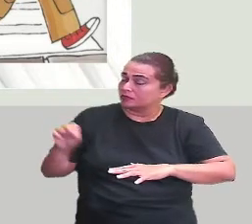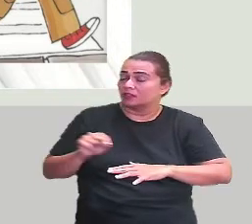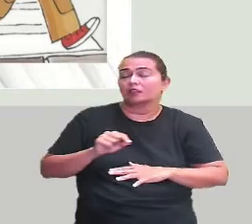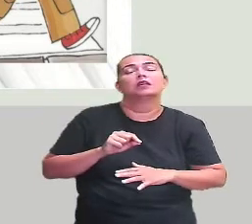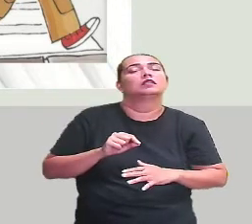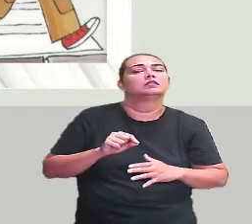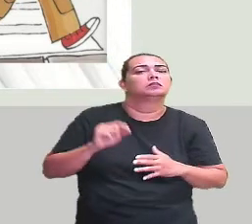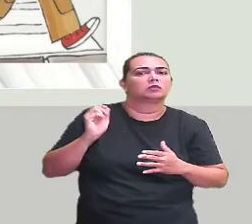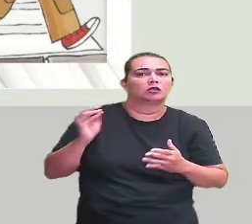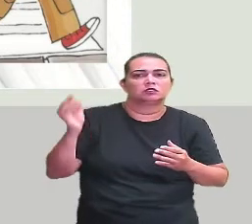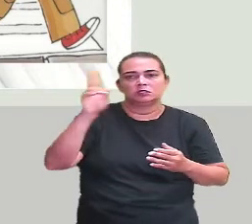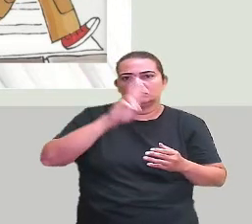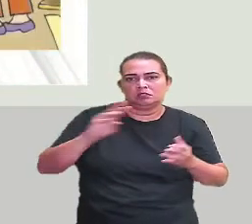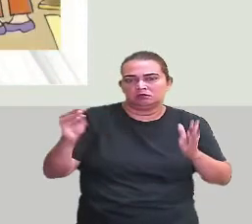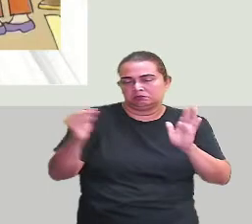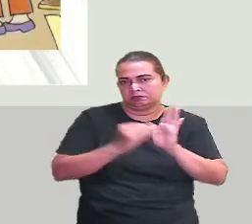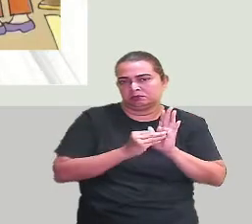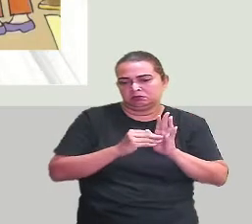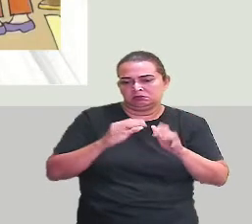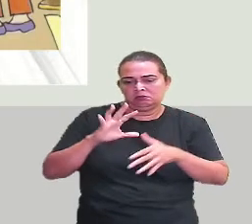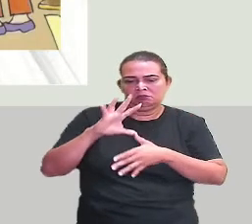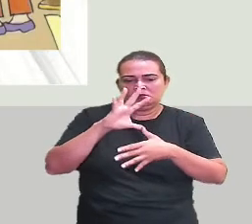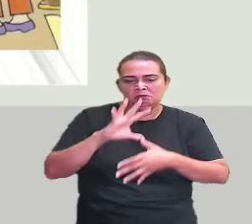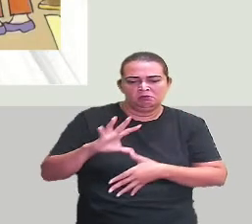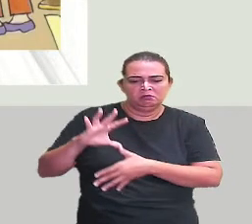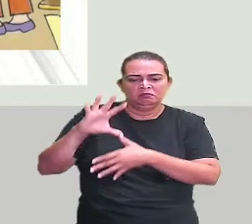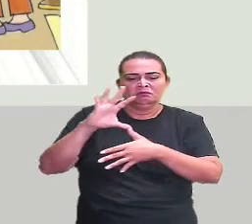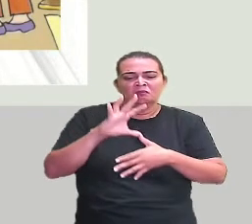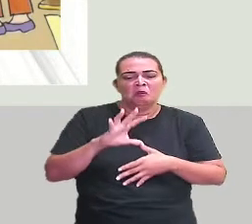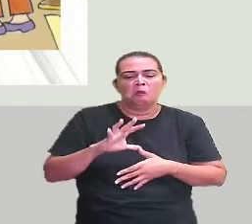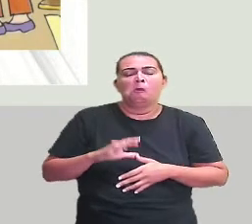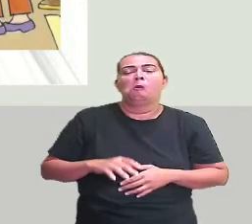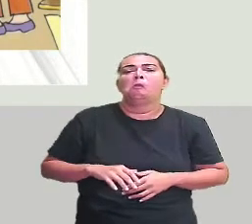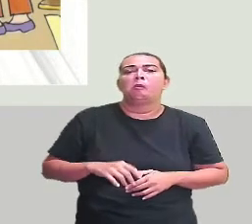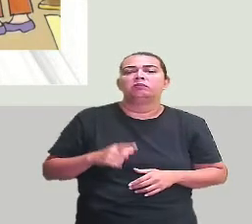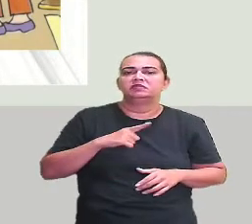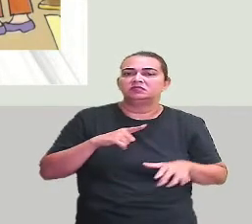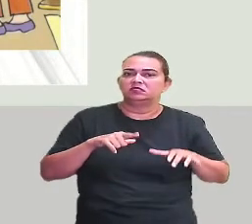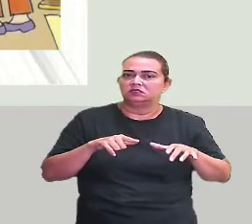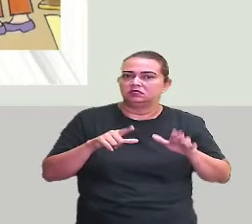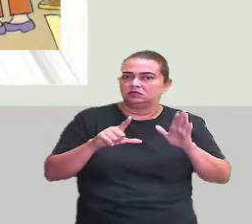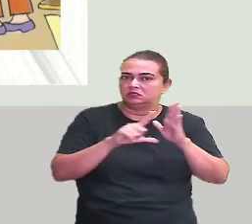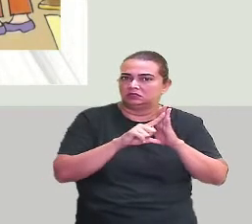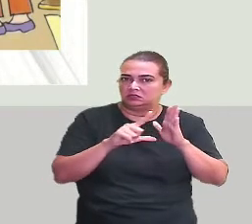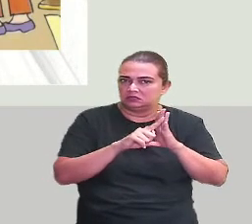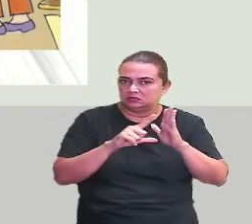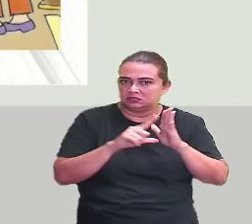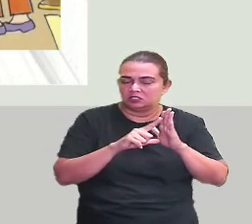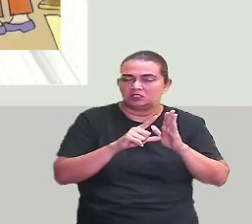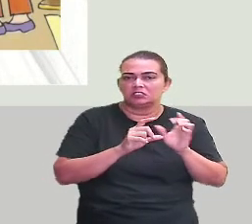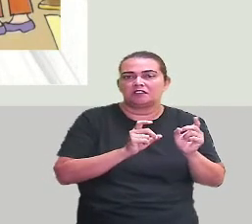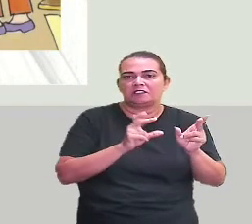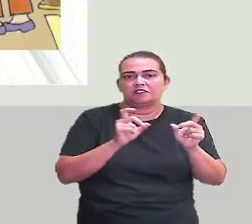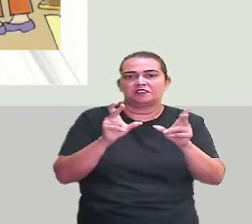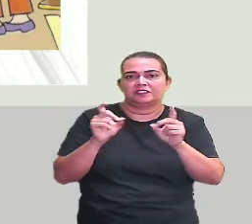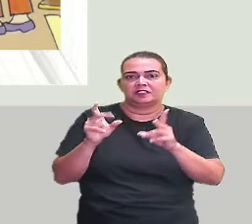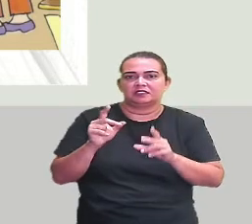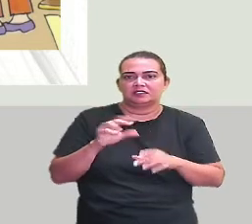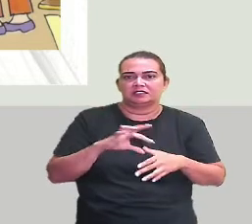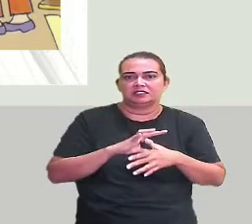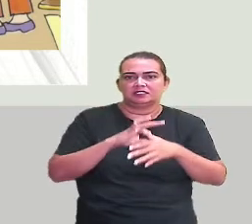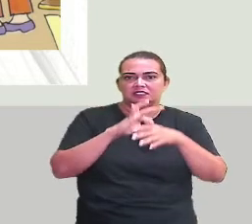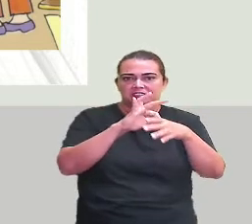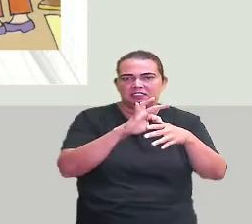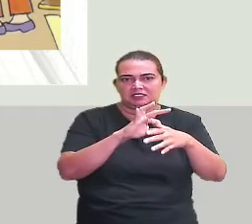utilizar em maras. Está bom? A loja de carnes se chama açougue e não